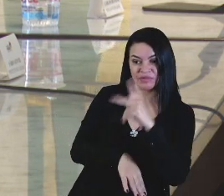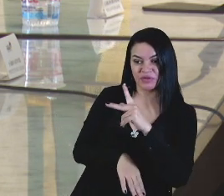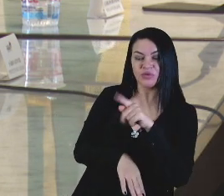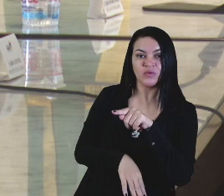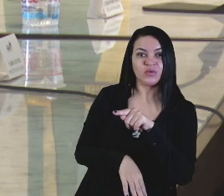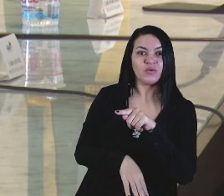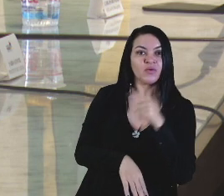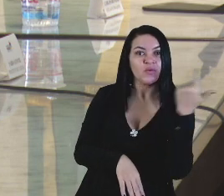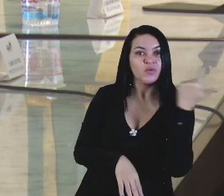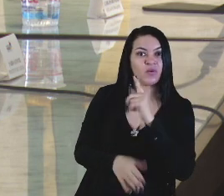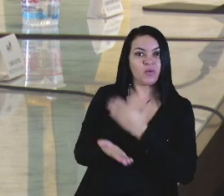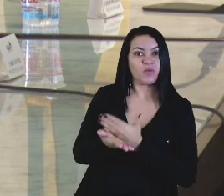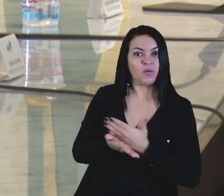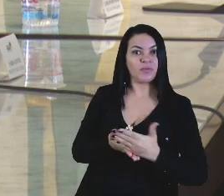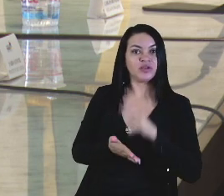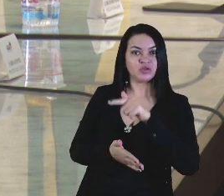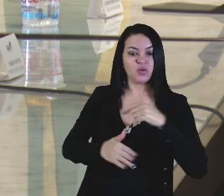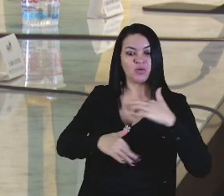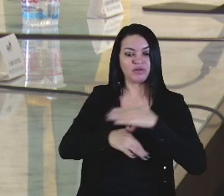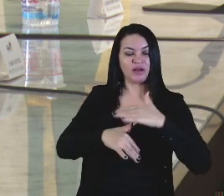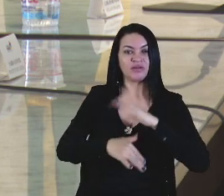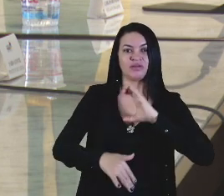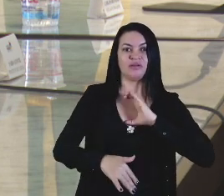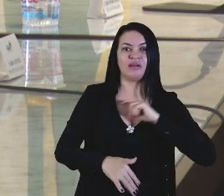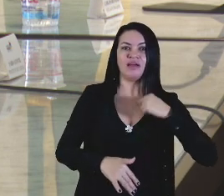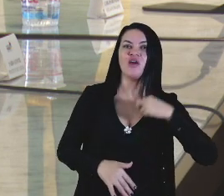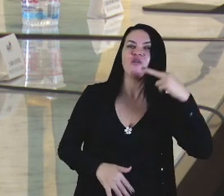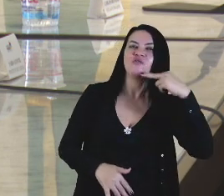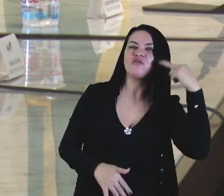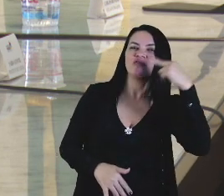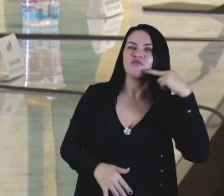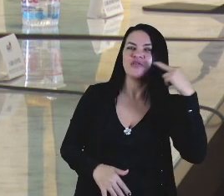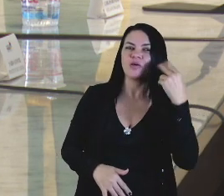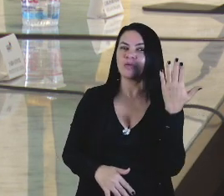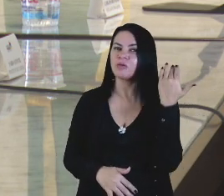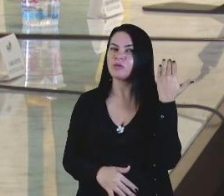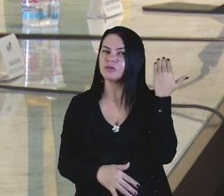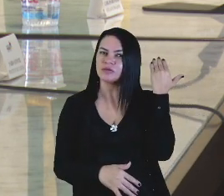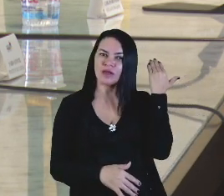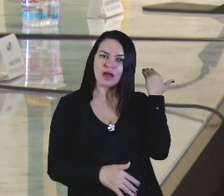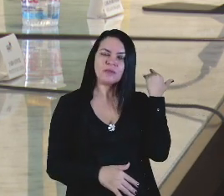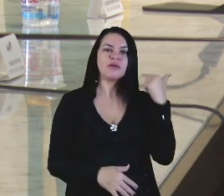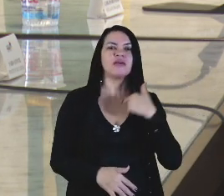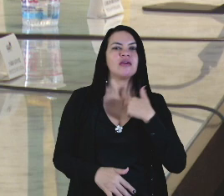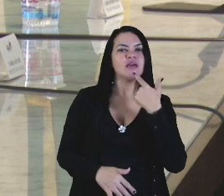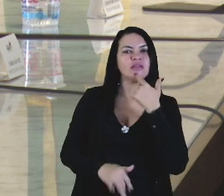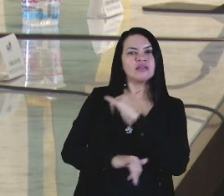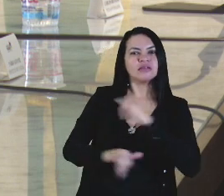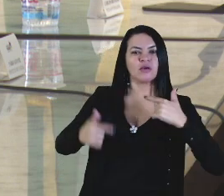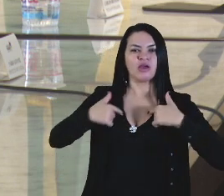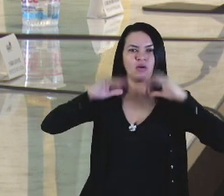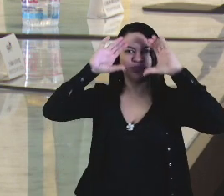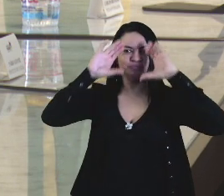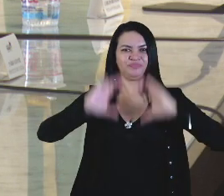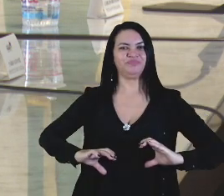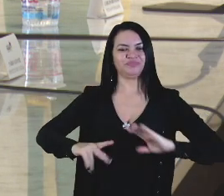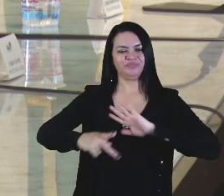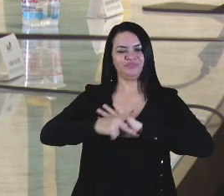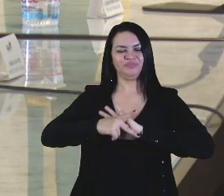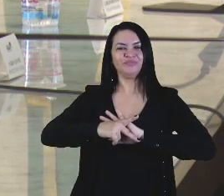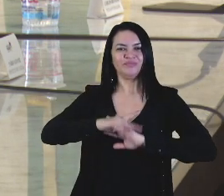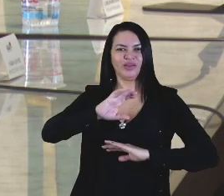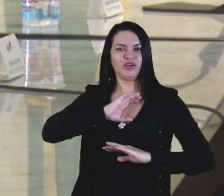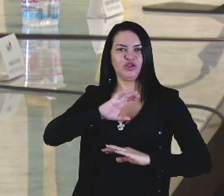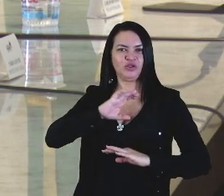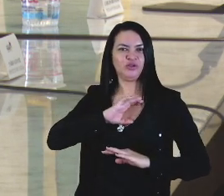politicamente na cidade de Caxias, onde eu, com o vereador Delma, época tivemos o prazer de dar um título cidadão caxiense ao